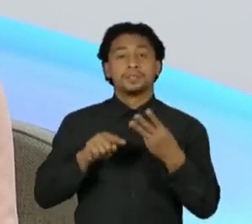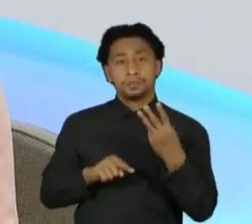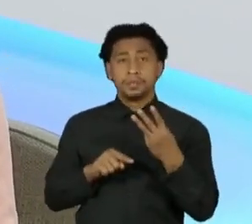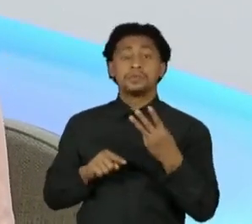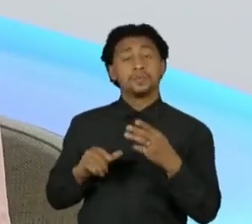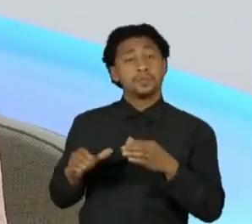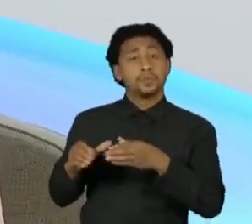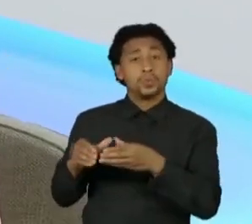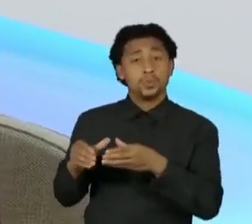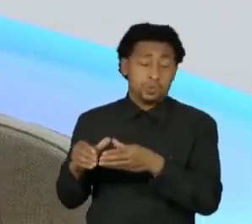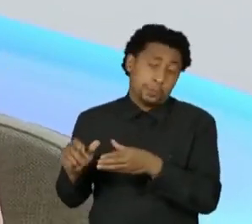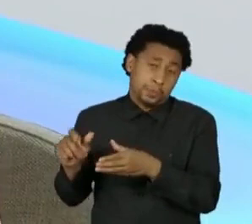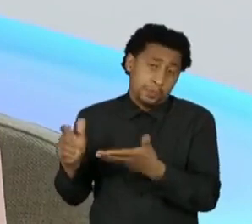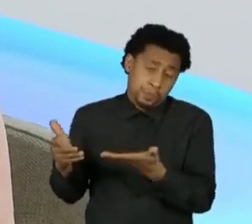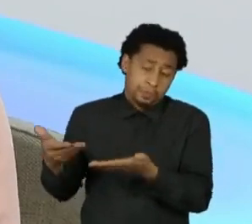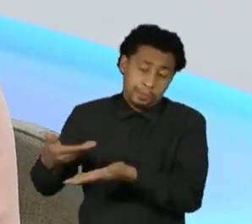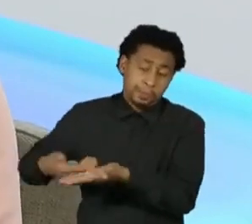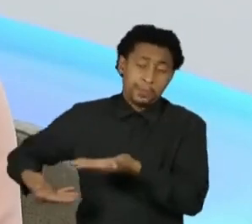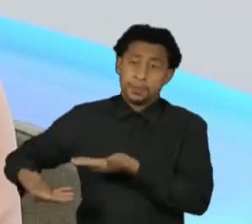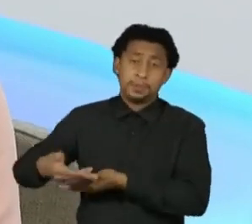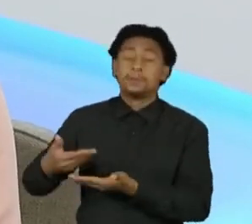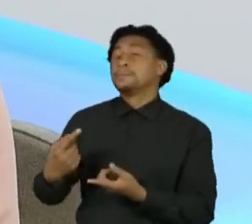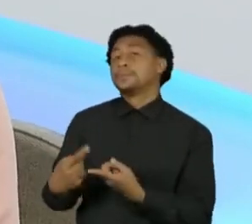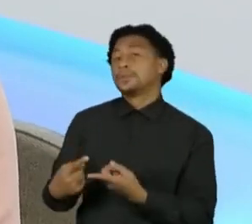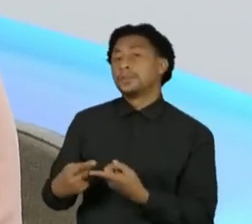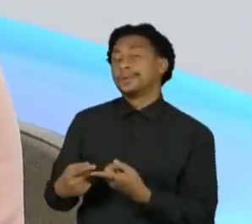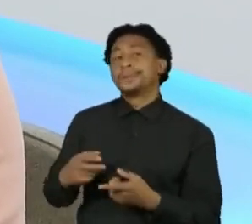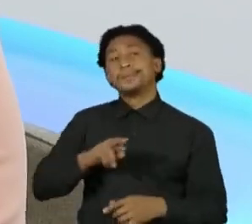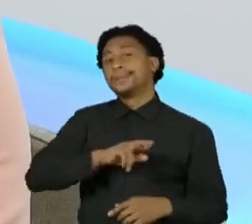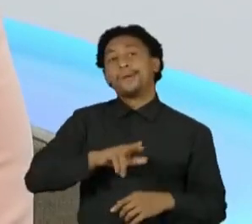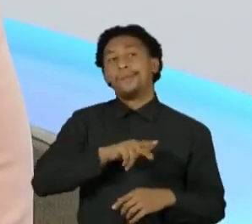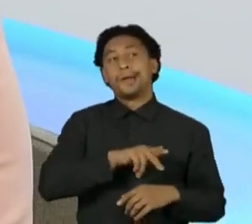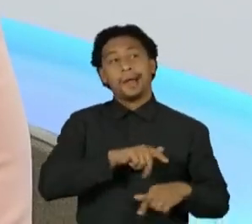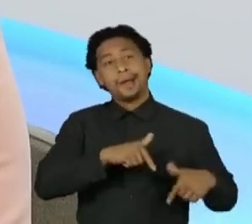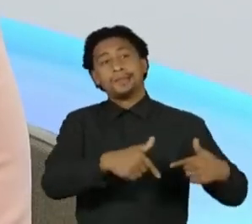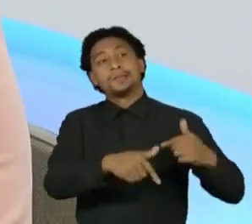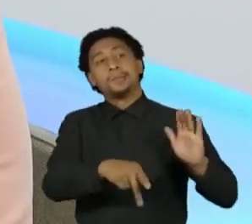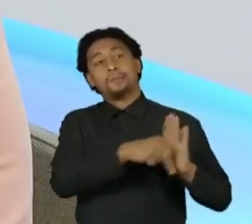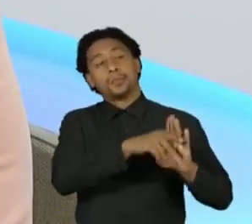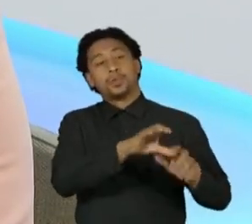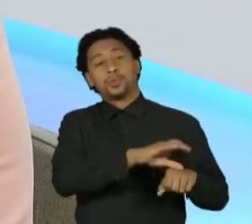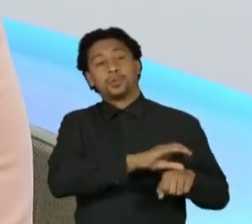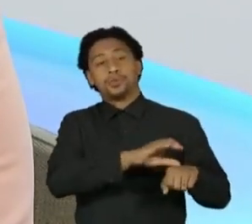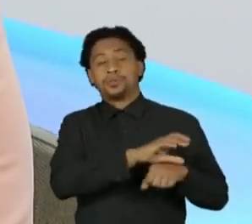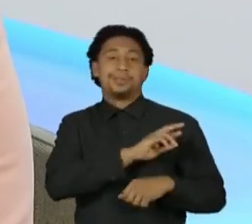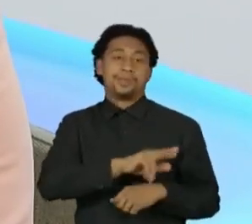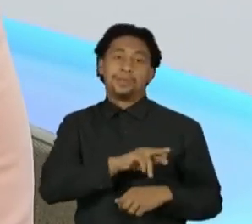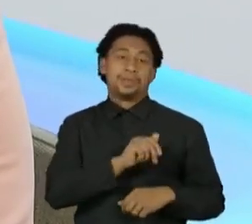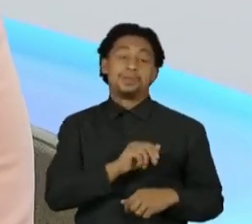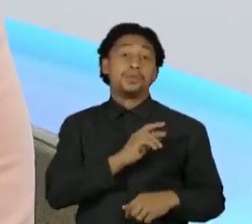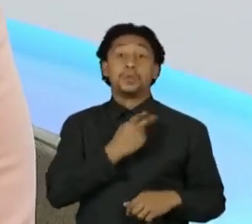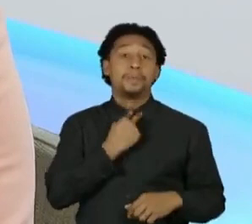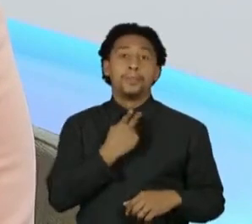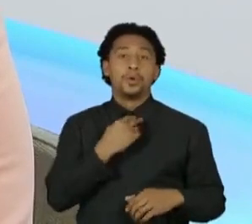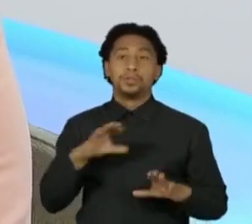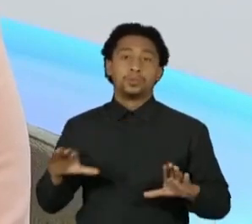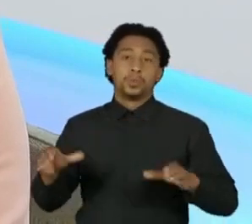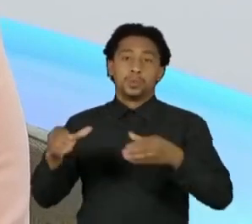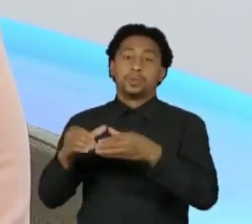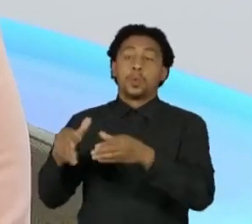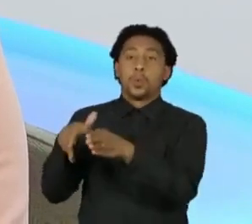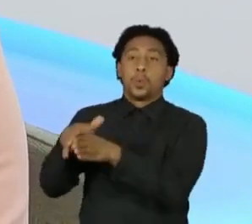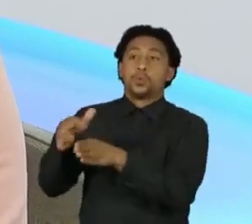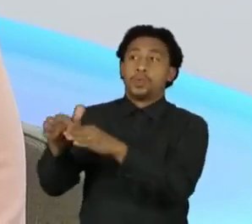meio da associação. Por quê? Porque não é um ato institucional, não pode ser feito pelo Conselho Superior, por exemplo. Porque o